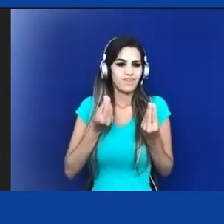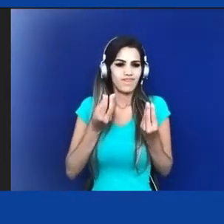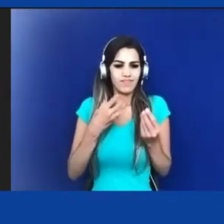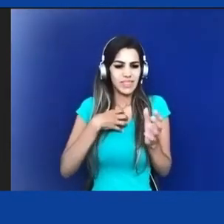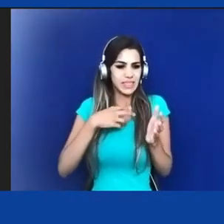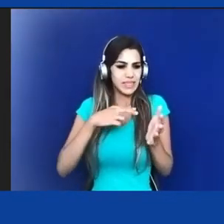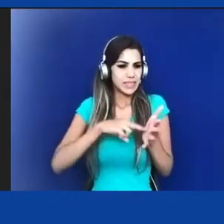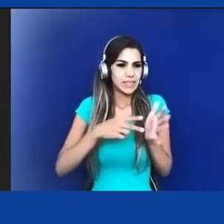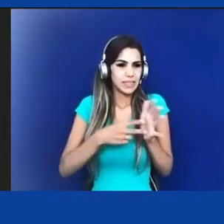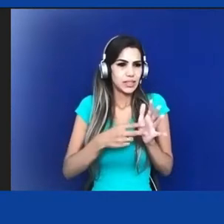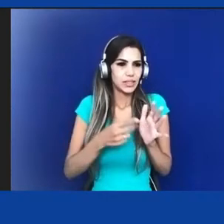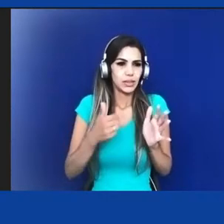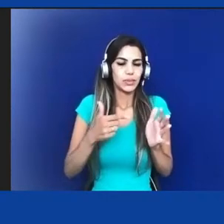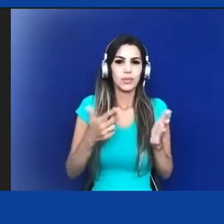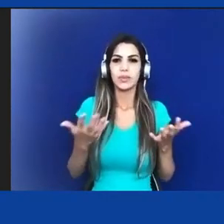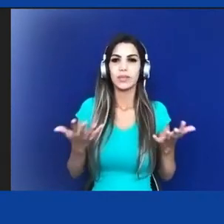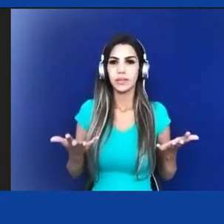fez.